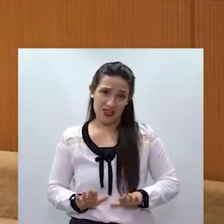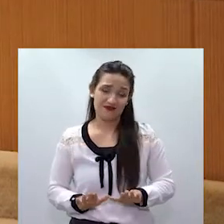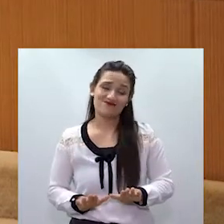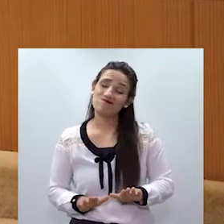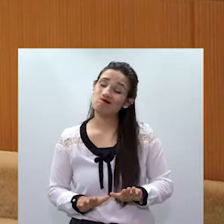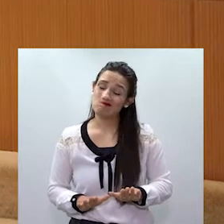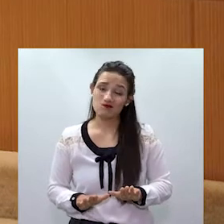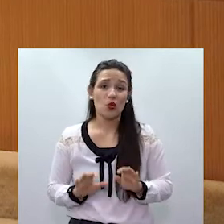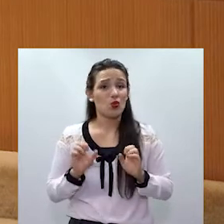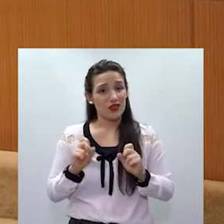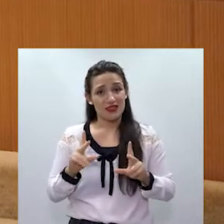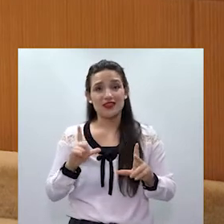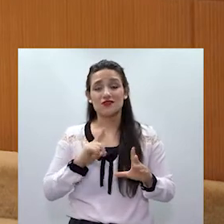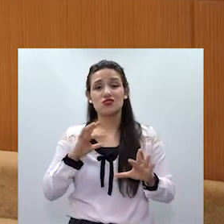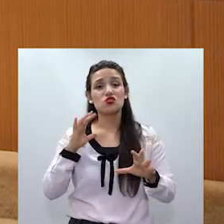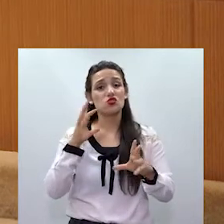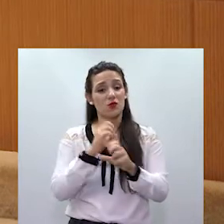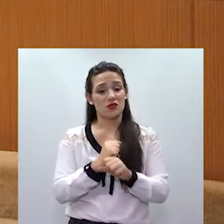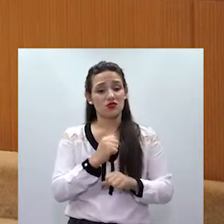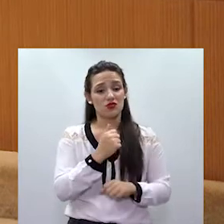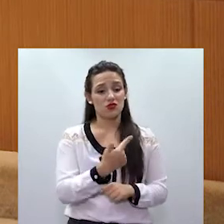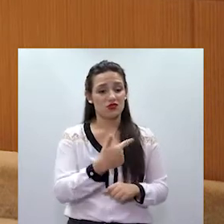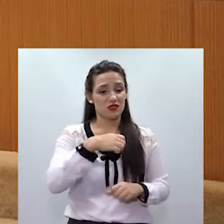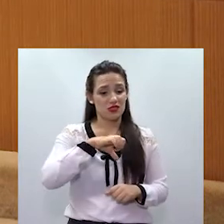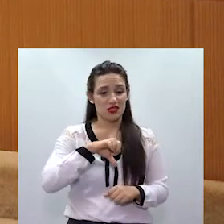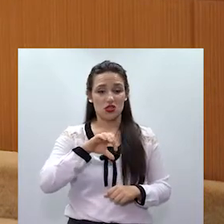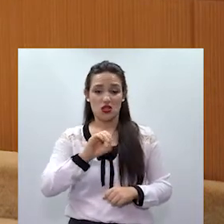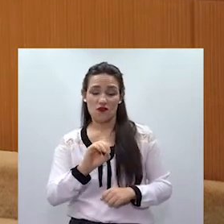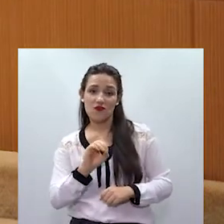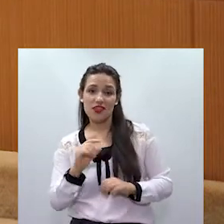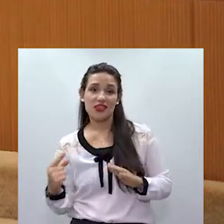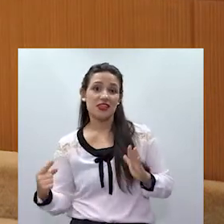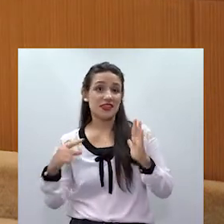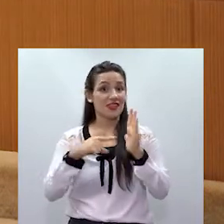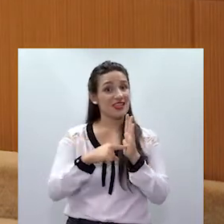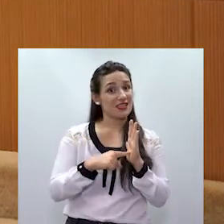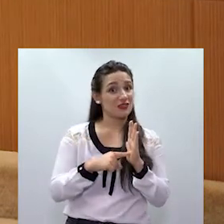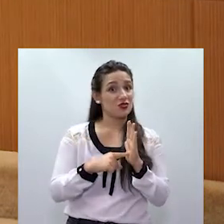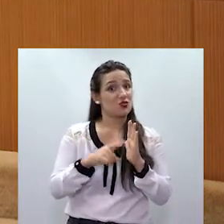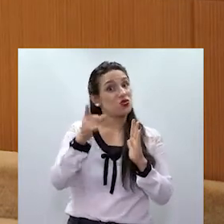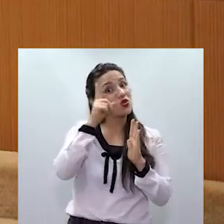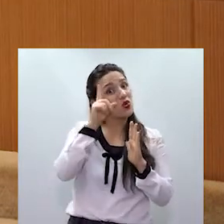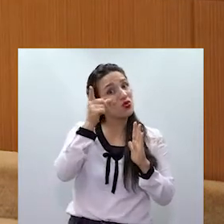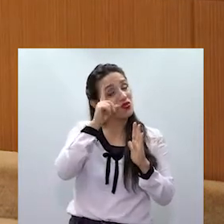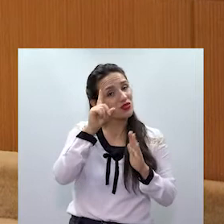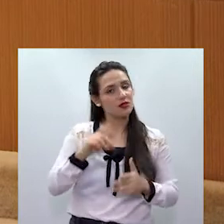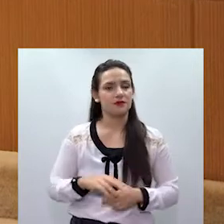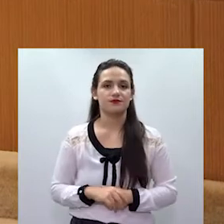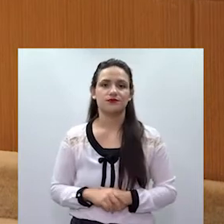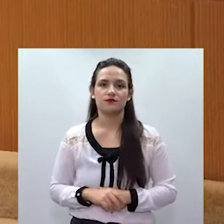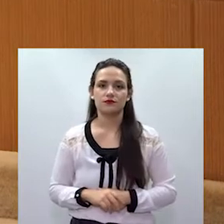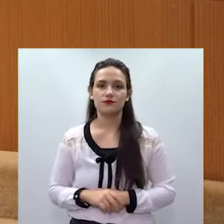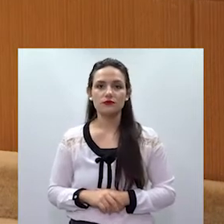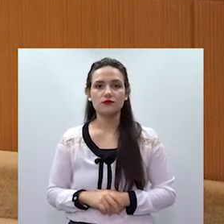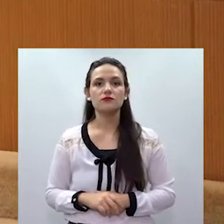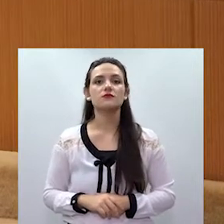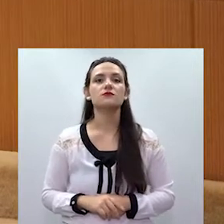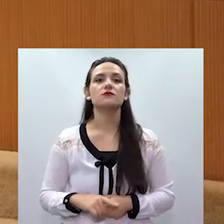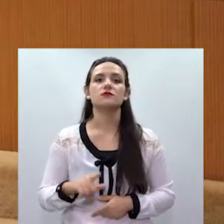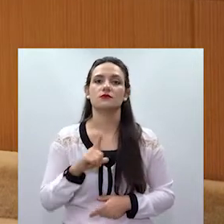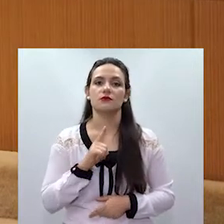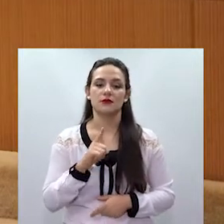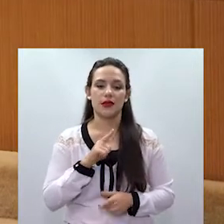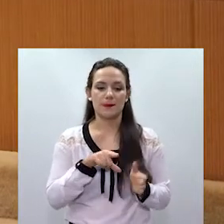o país registrou a média de 290 denúncias de violência contra a mulher por dia. Inúmeros da